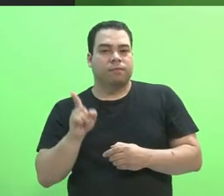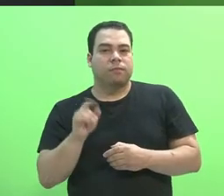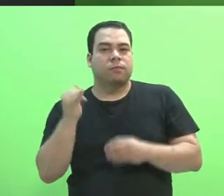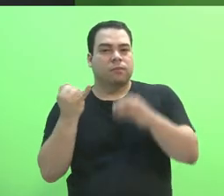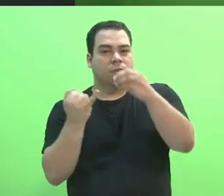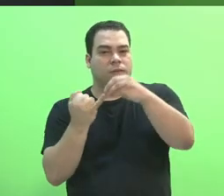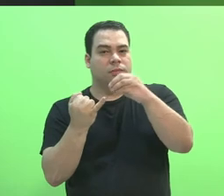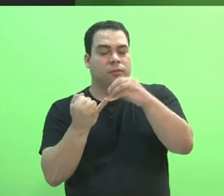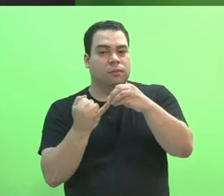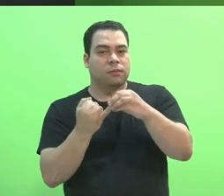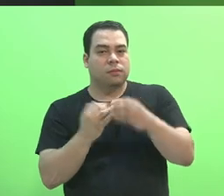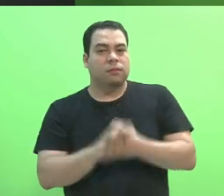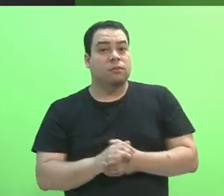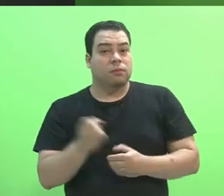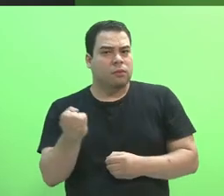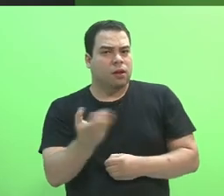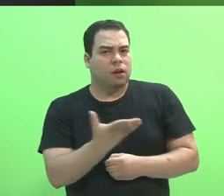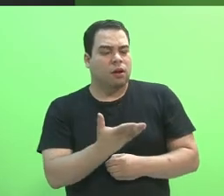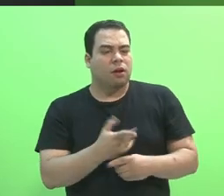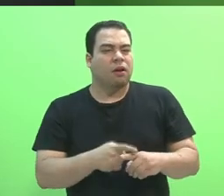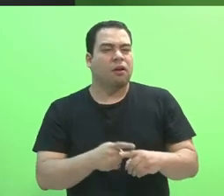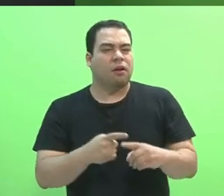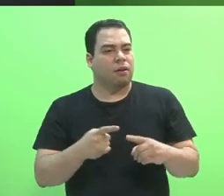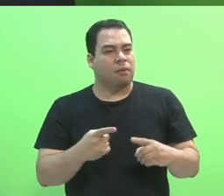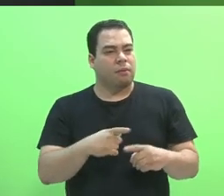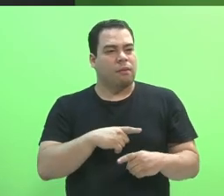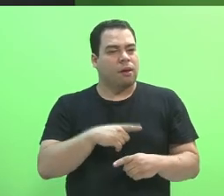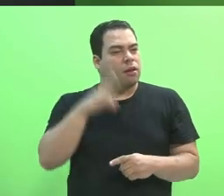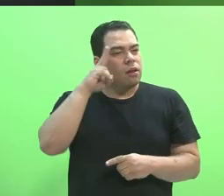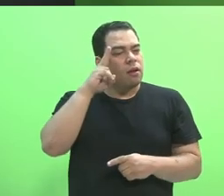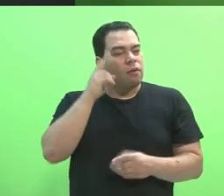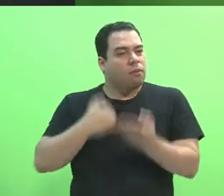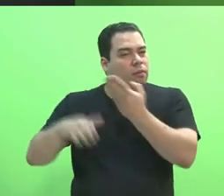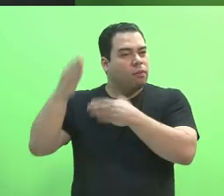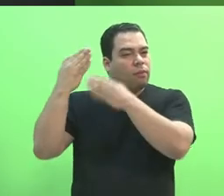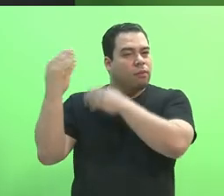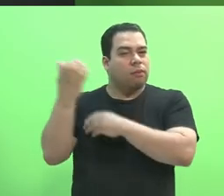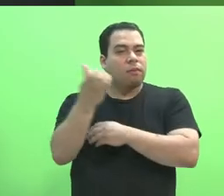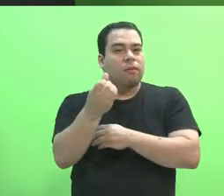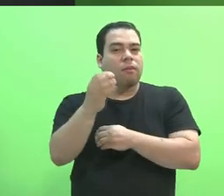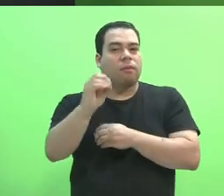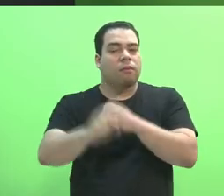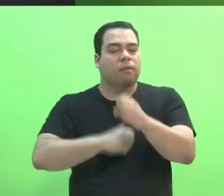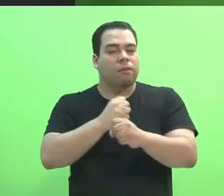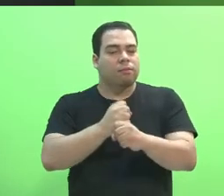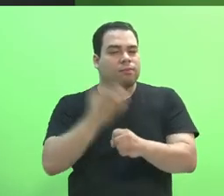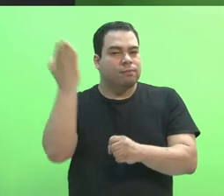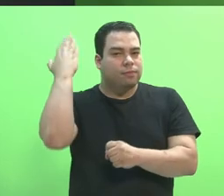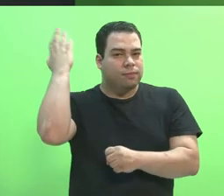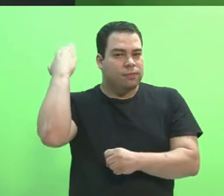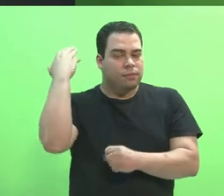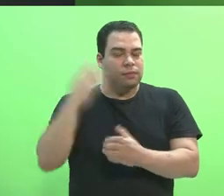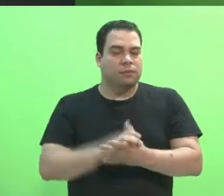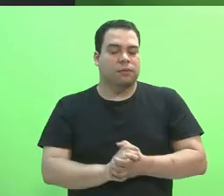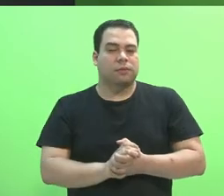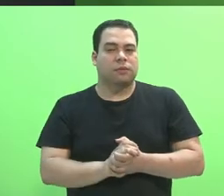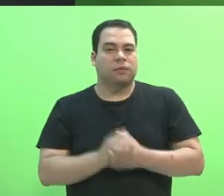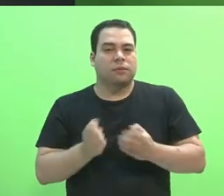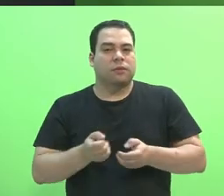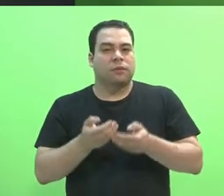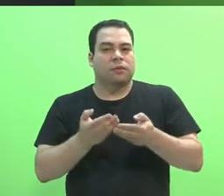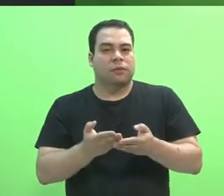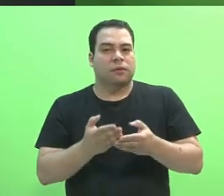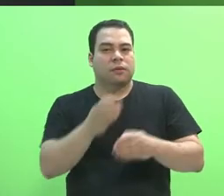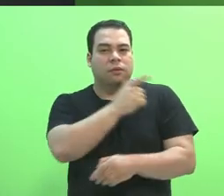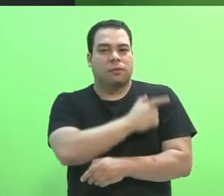tempo em que é nova, carrega aí uma história de mais de 60 anos de oferta de educação pública e de